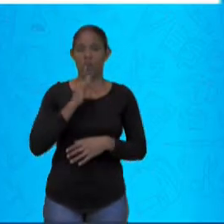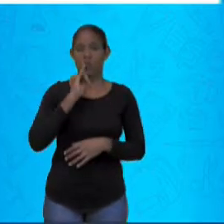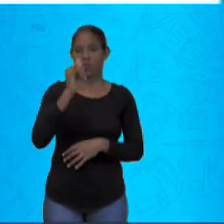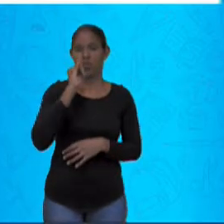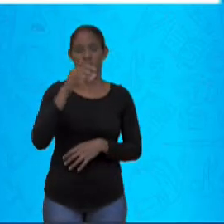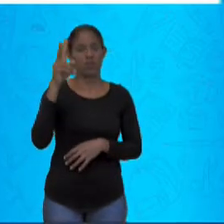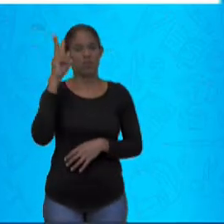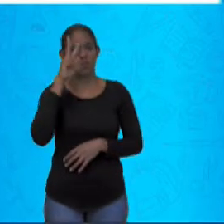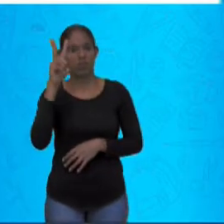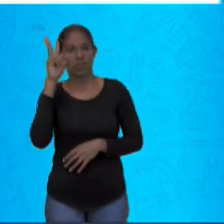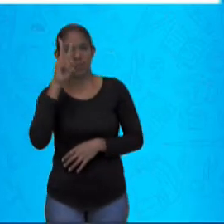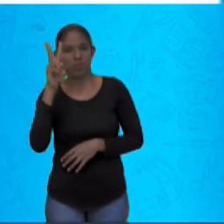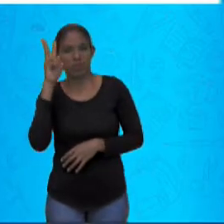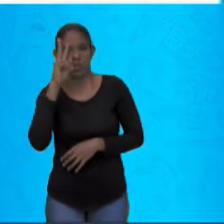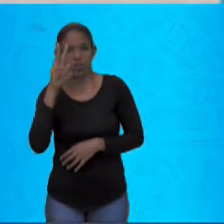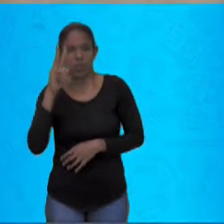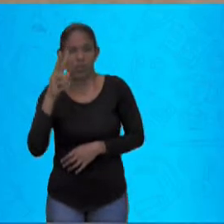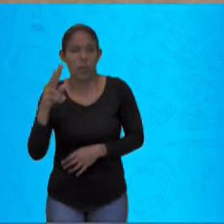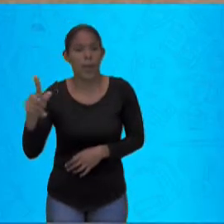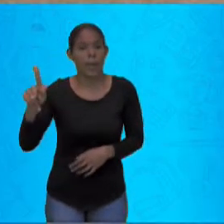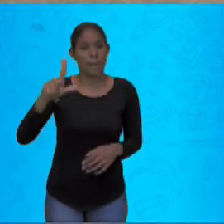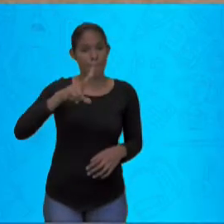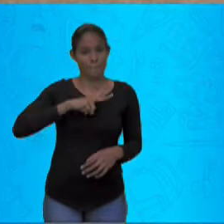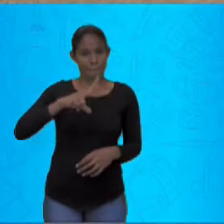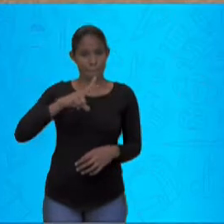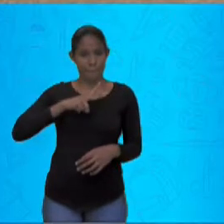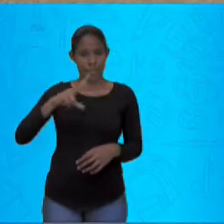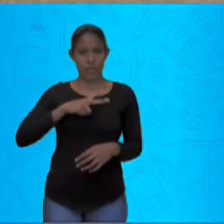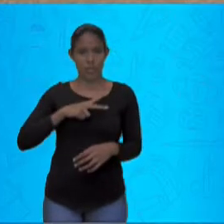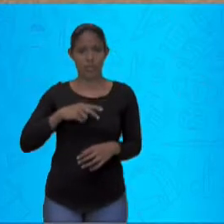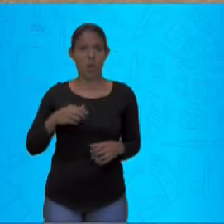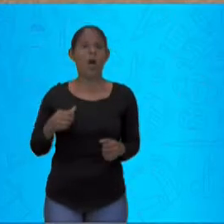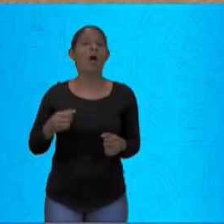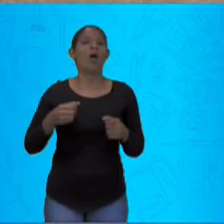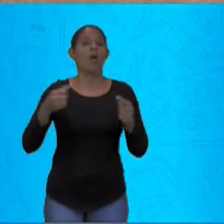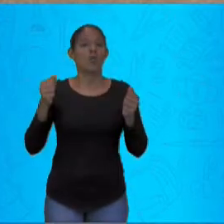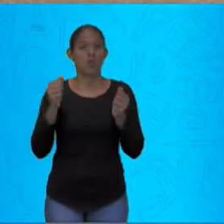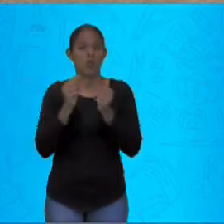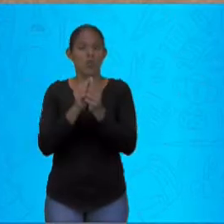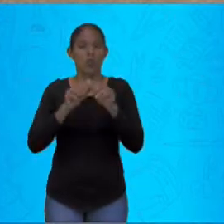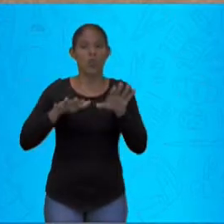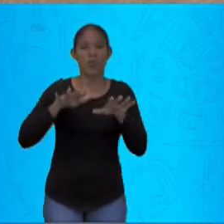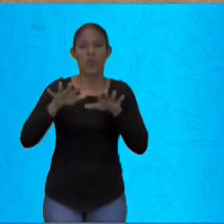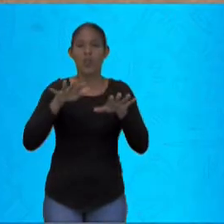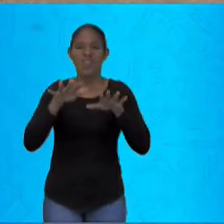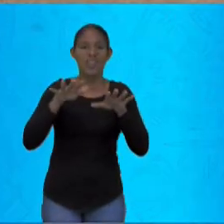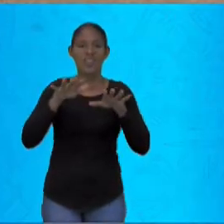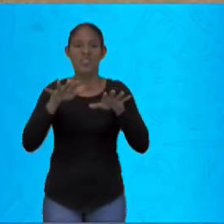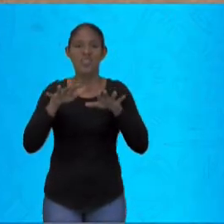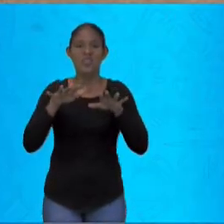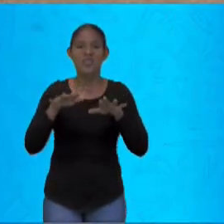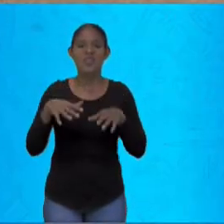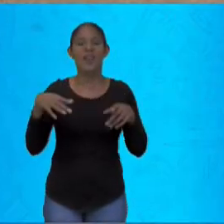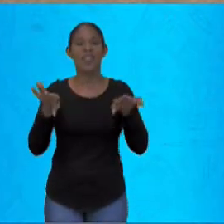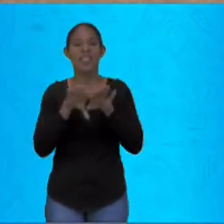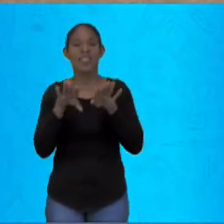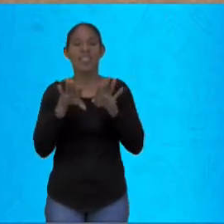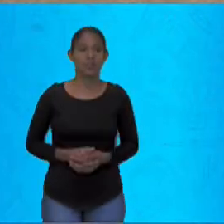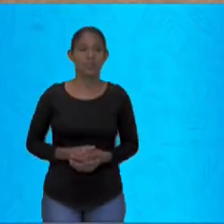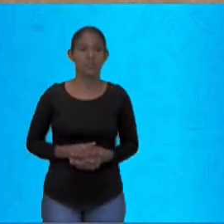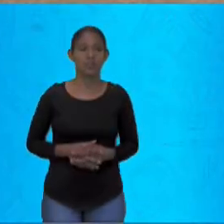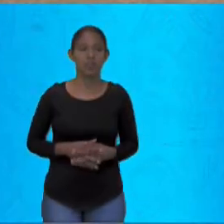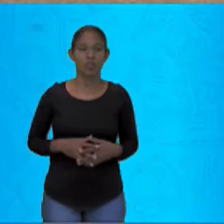e melodia para passar uma mensagem. Como se fosse um relato cantado.